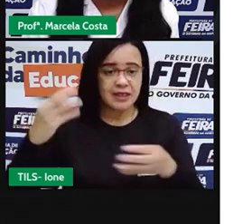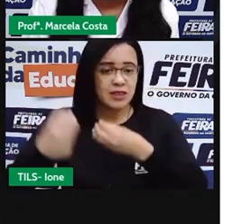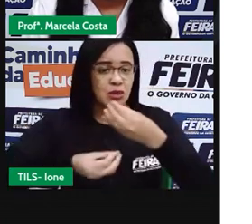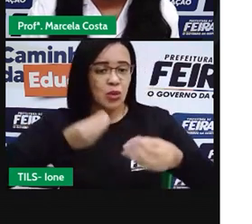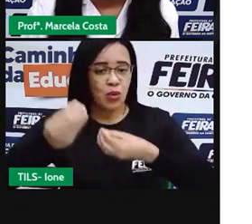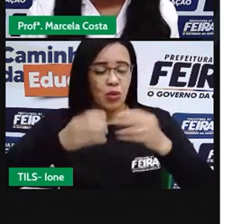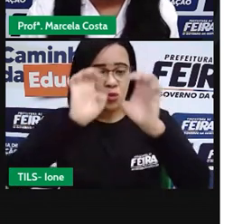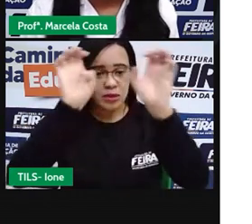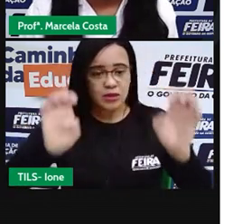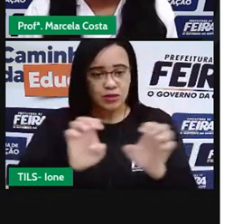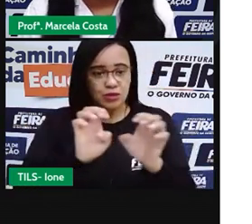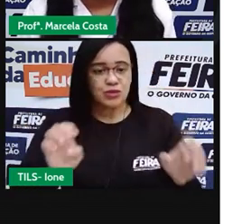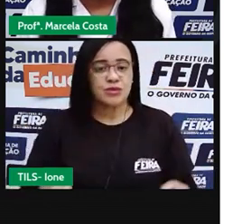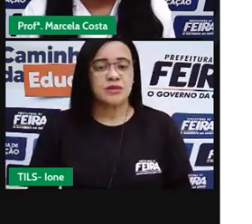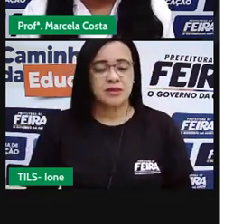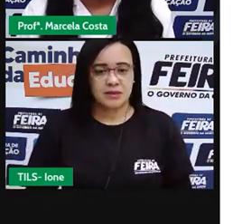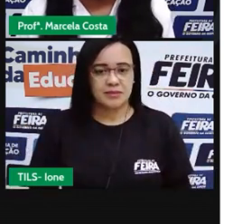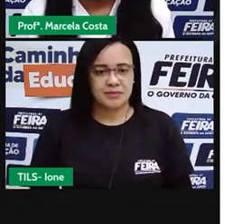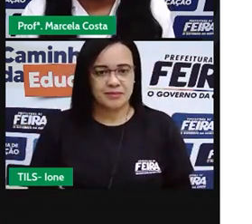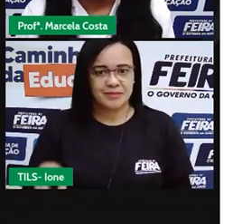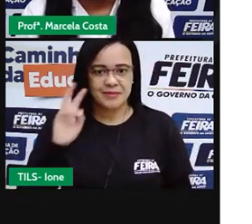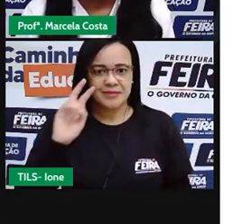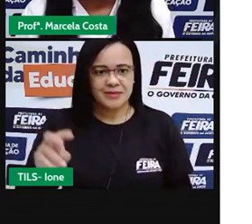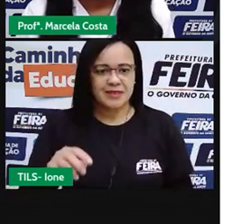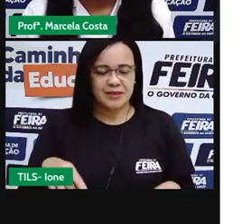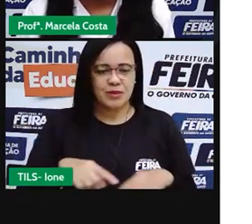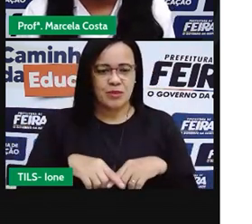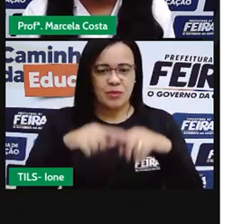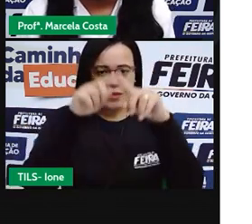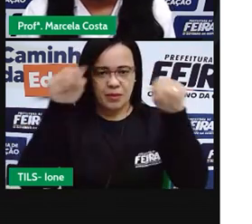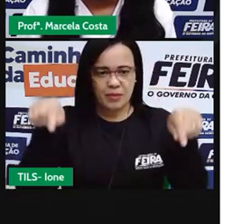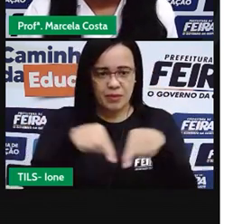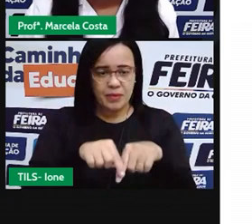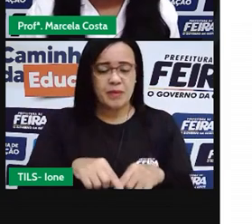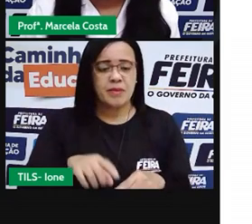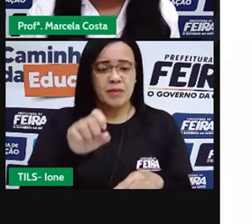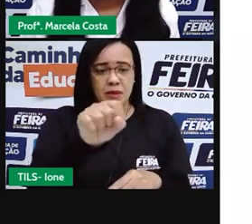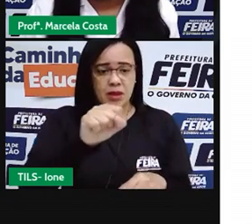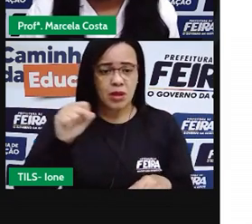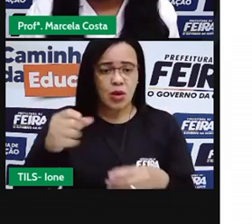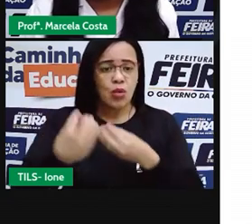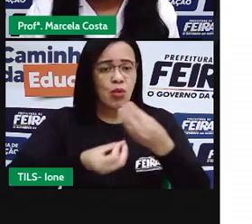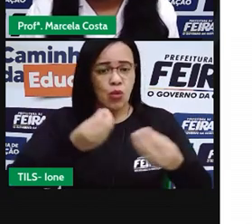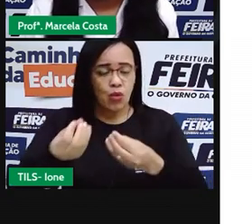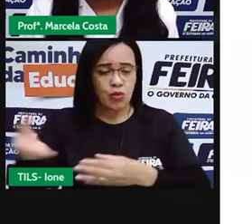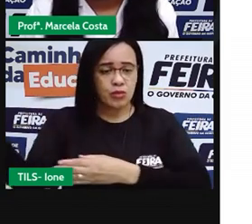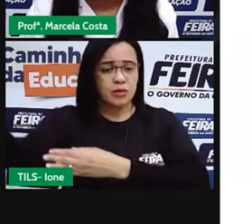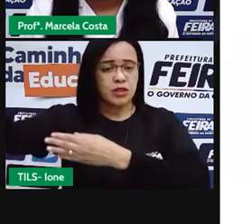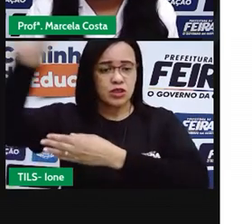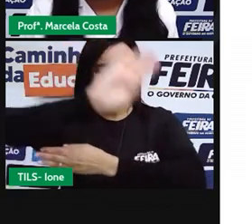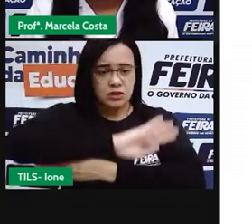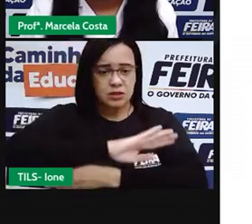O formato das portas, das janelas,